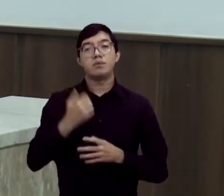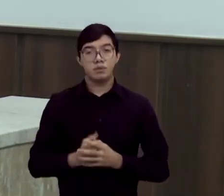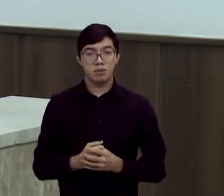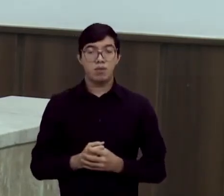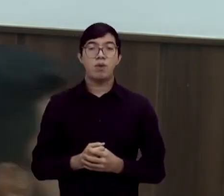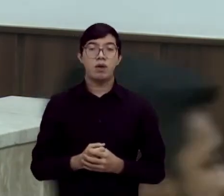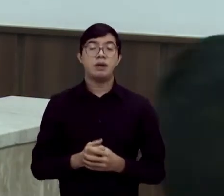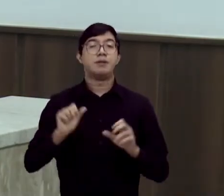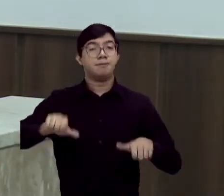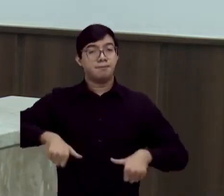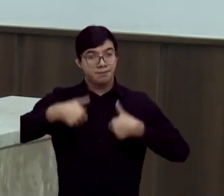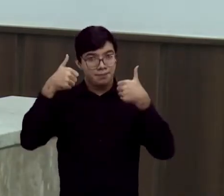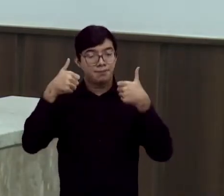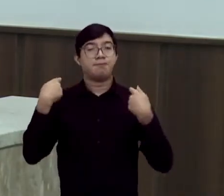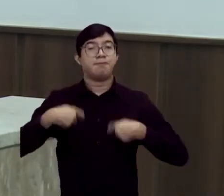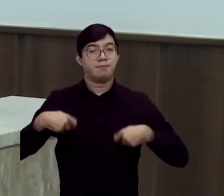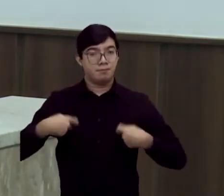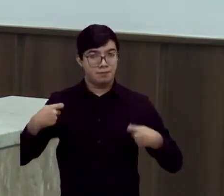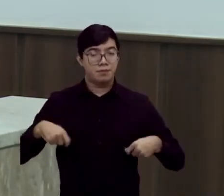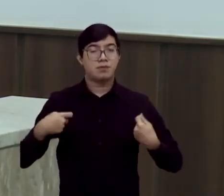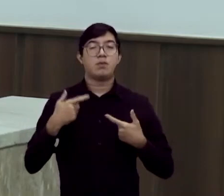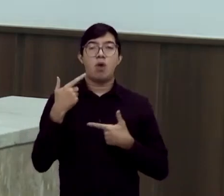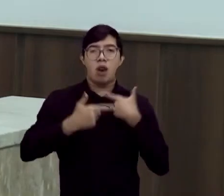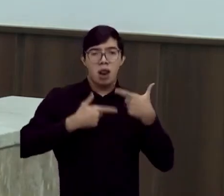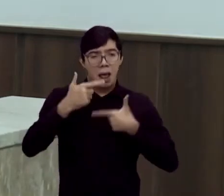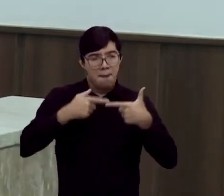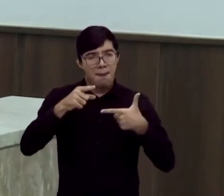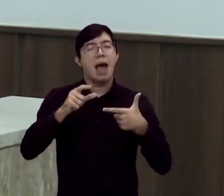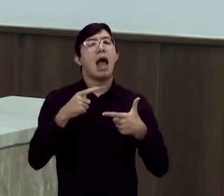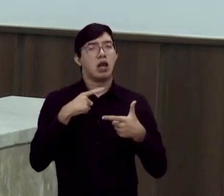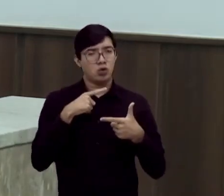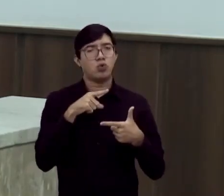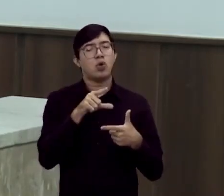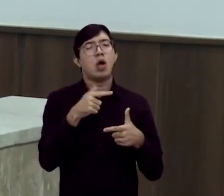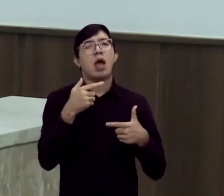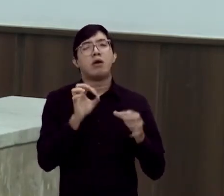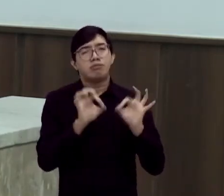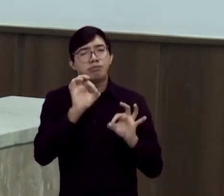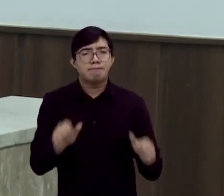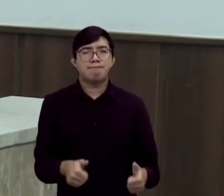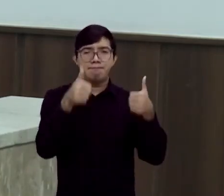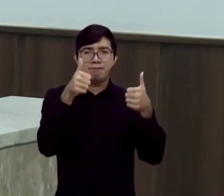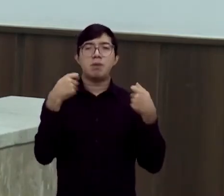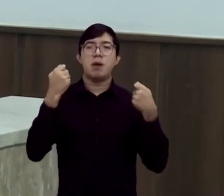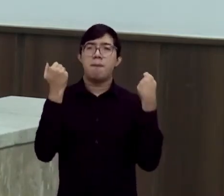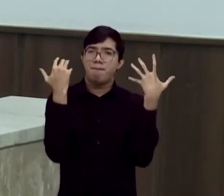melhorar as condições de trabalho dos nossos professores e trabalhadores. Viva a educação brasileira! inscreva canal! inscreva